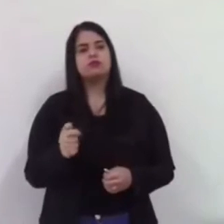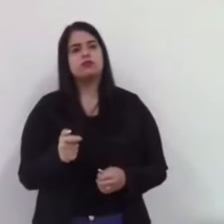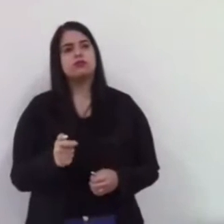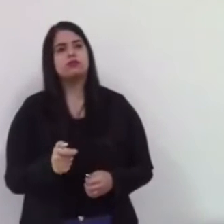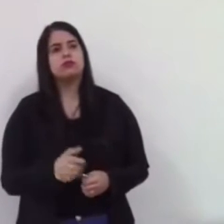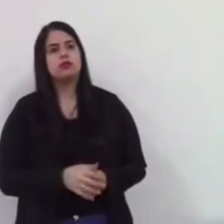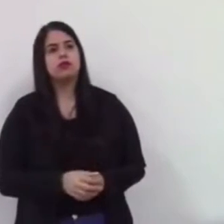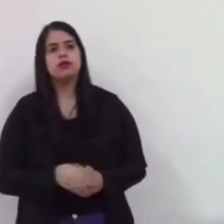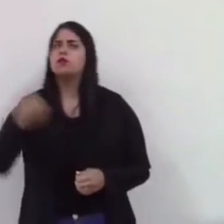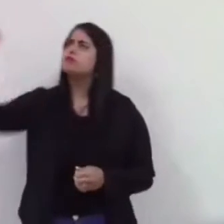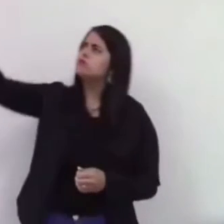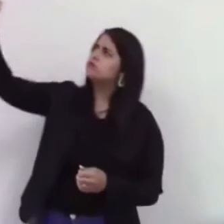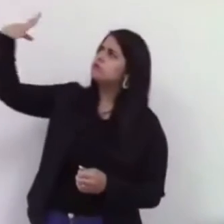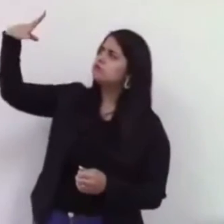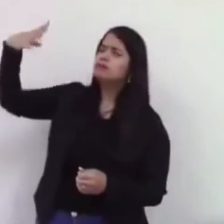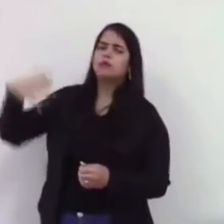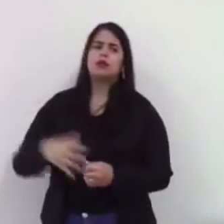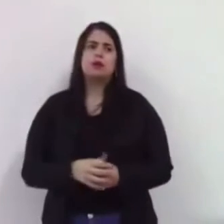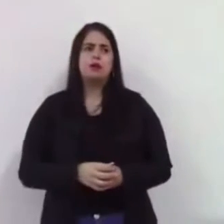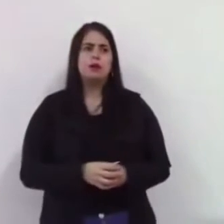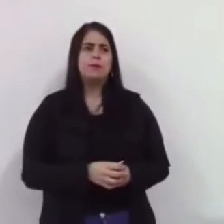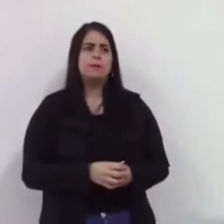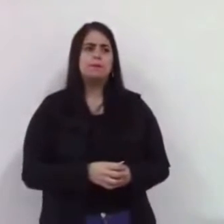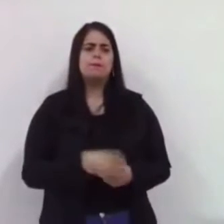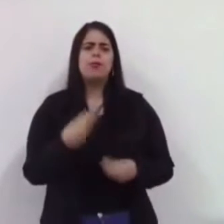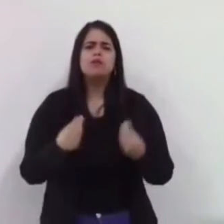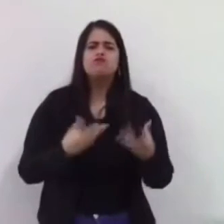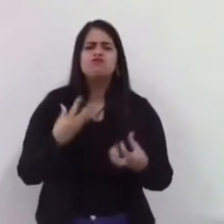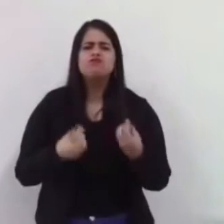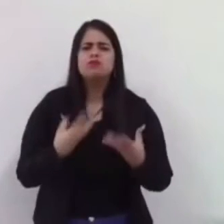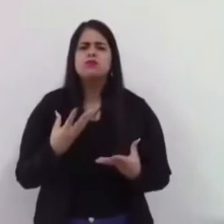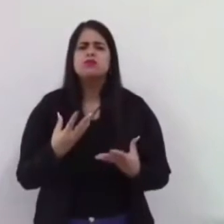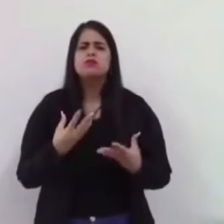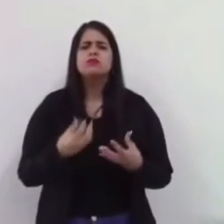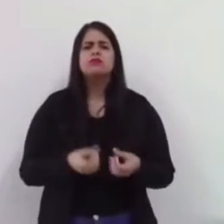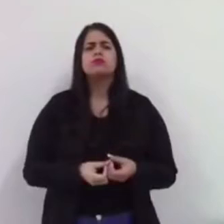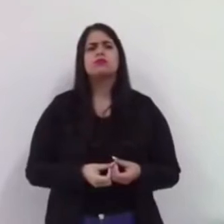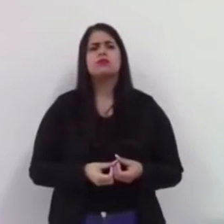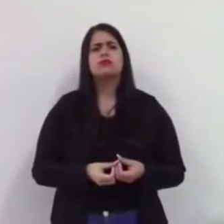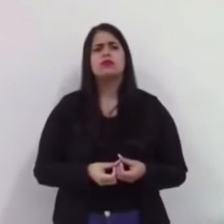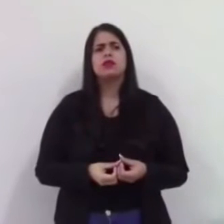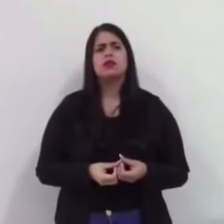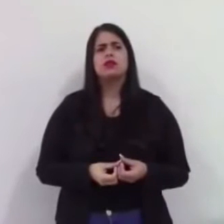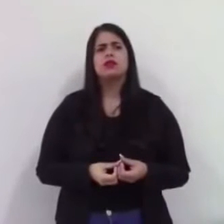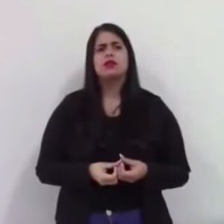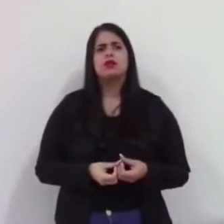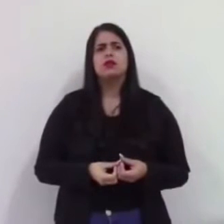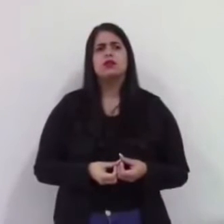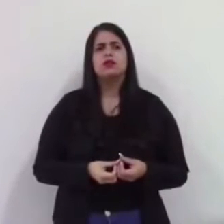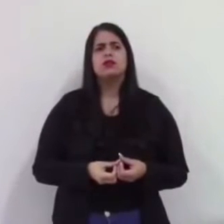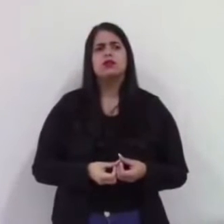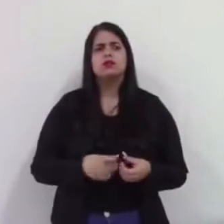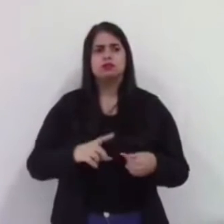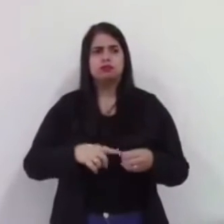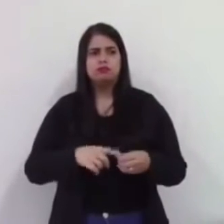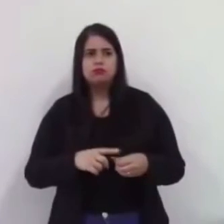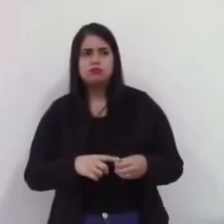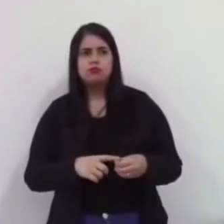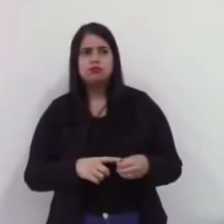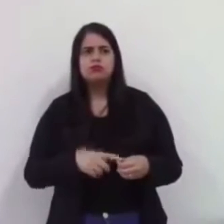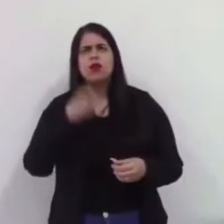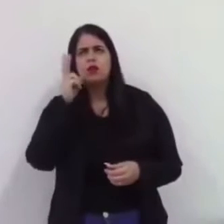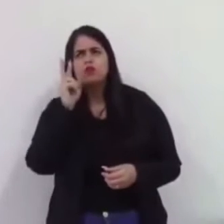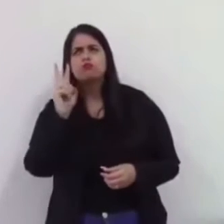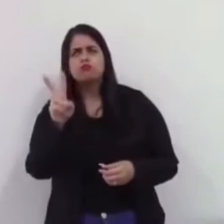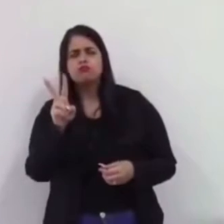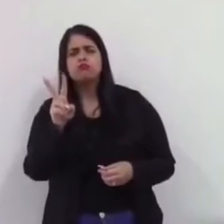iluminação pública está sem pneu, como é que vai ajeitar a lâmpada da cidade? Então, eu queria que vocês, da situação, fossem dar uma olhada